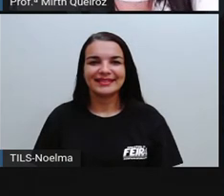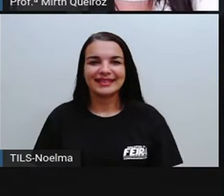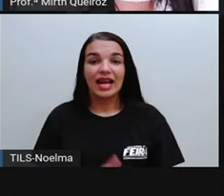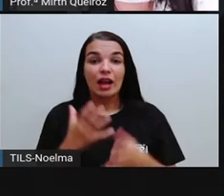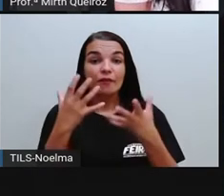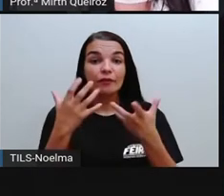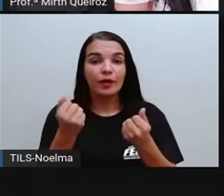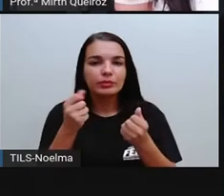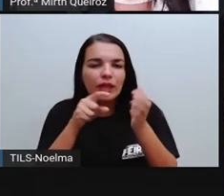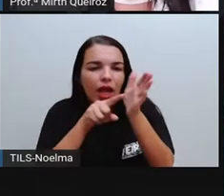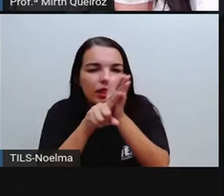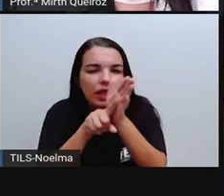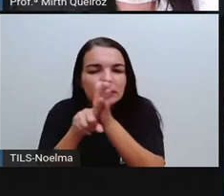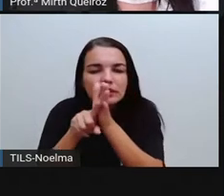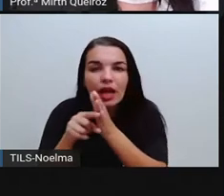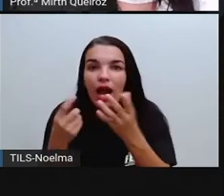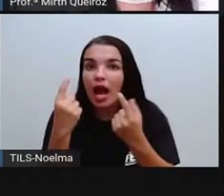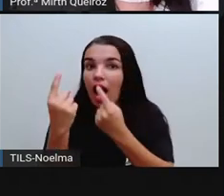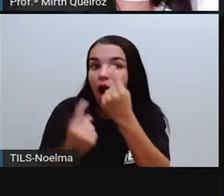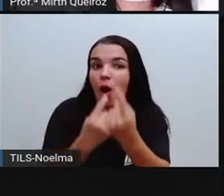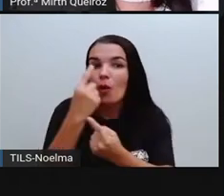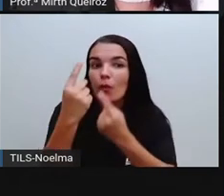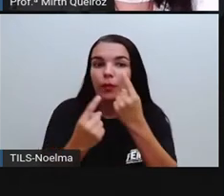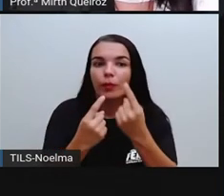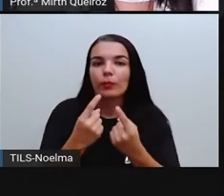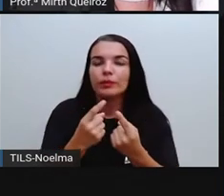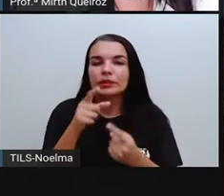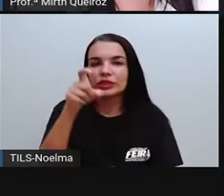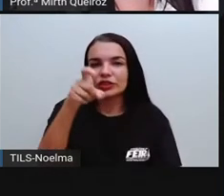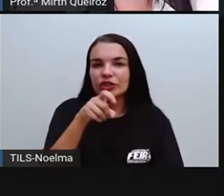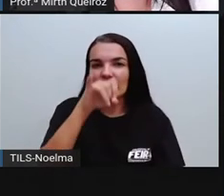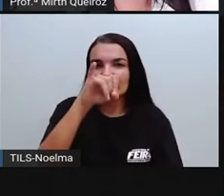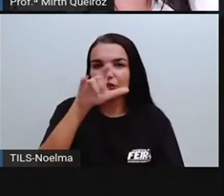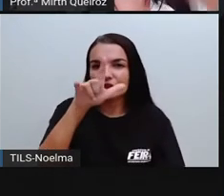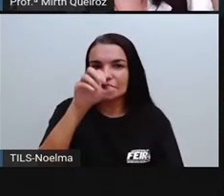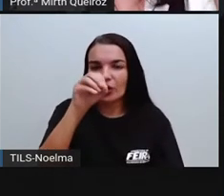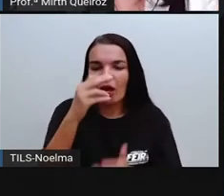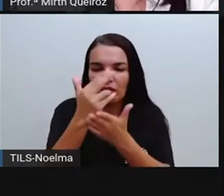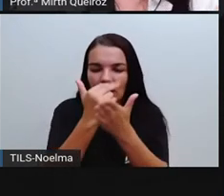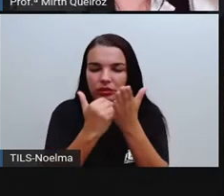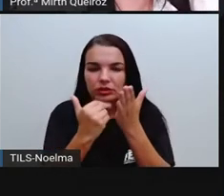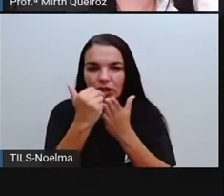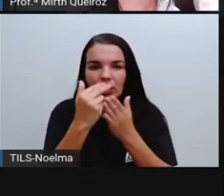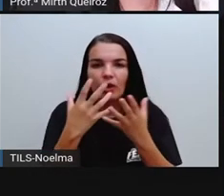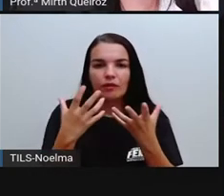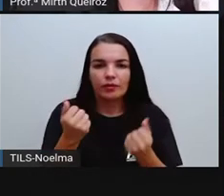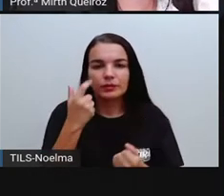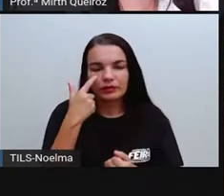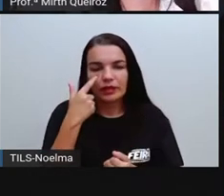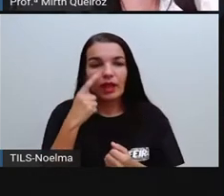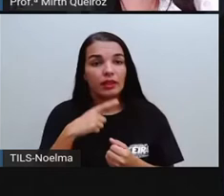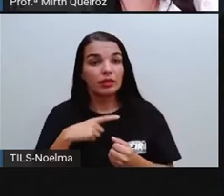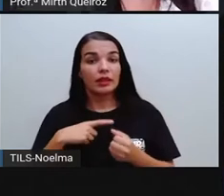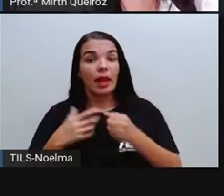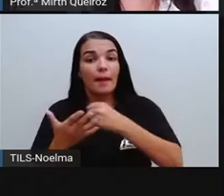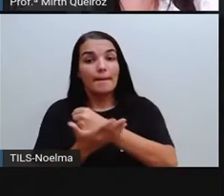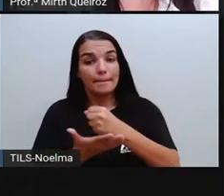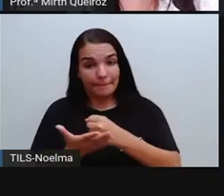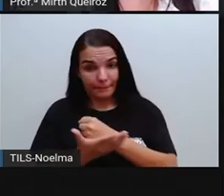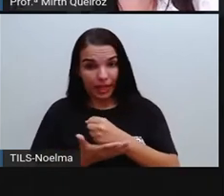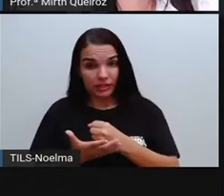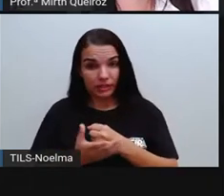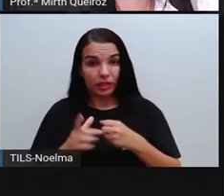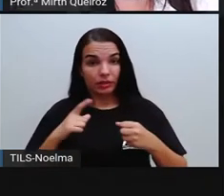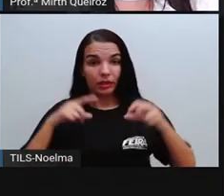Vamos analisar agora algumas xilogravuras. Olha só, todas as xilogravuras, elas são feitas com base em algumas